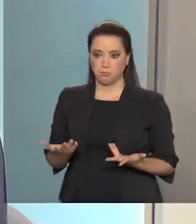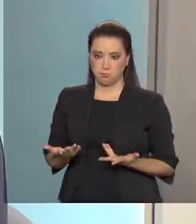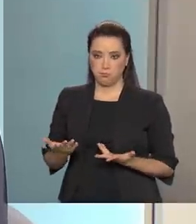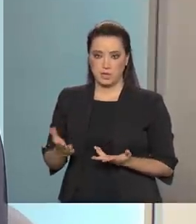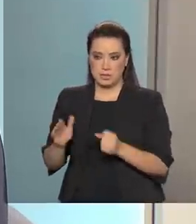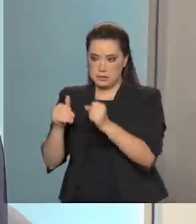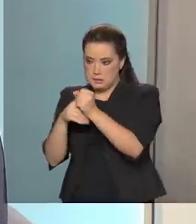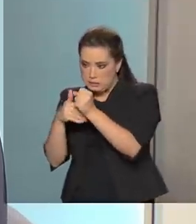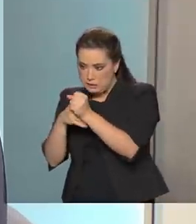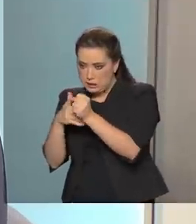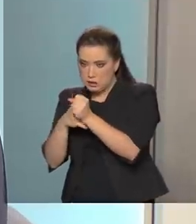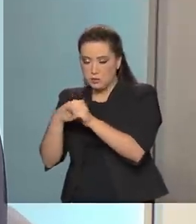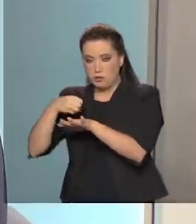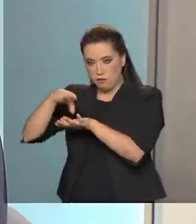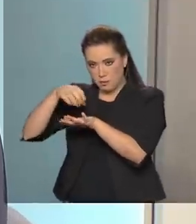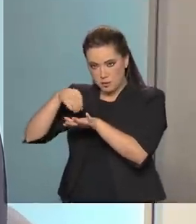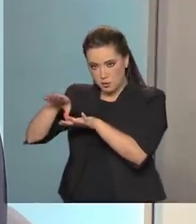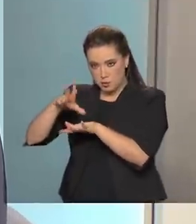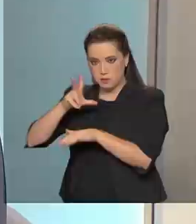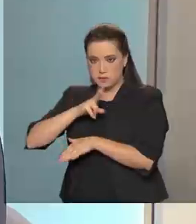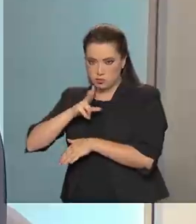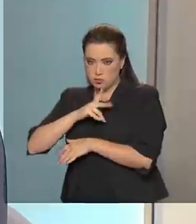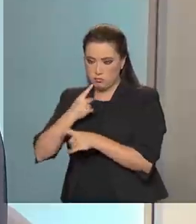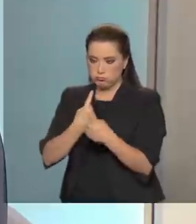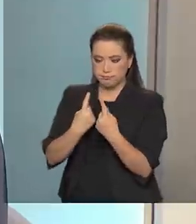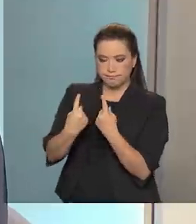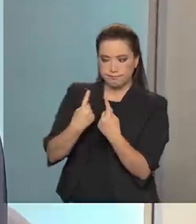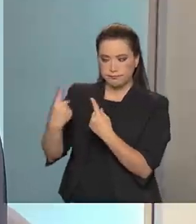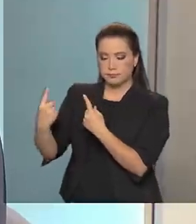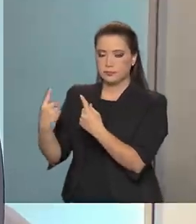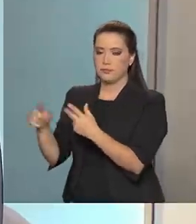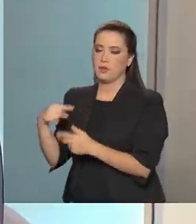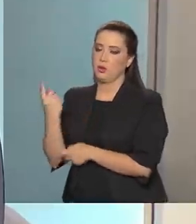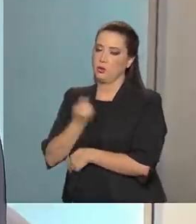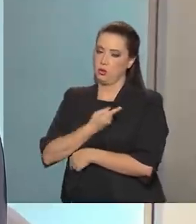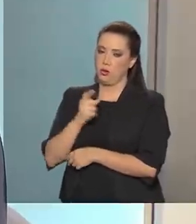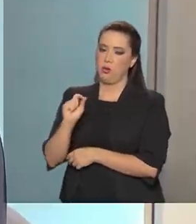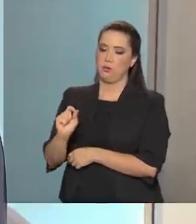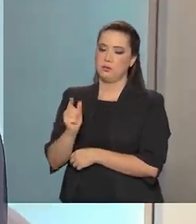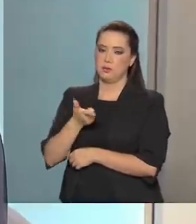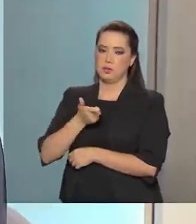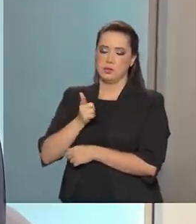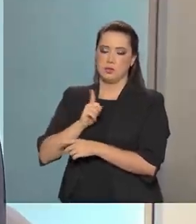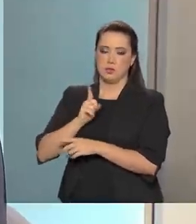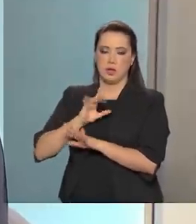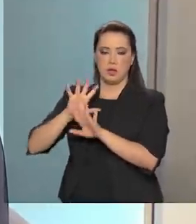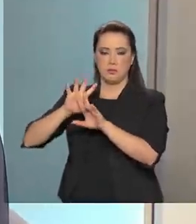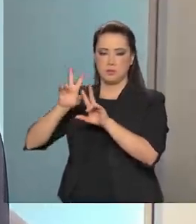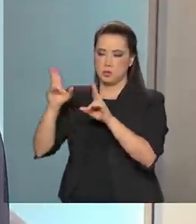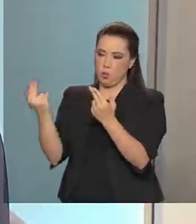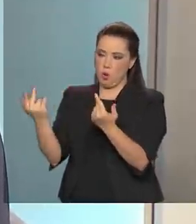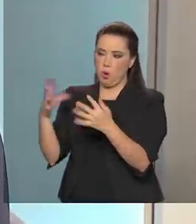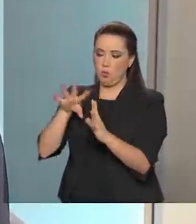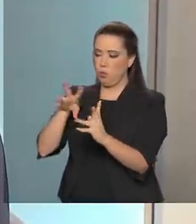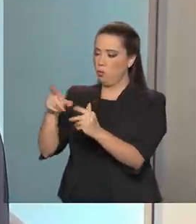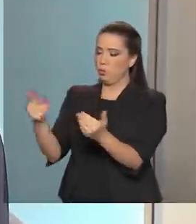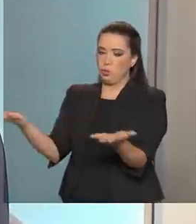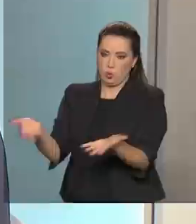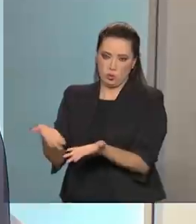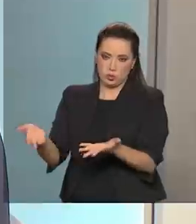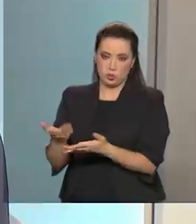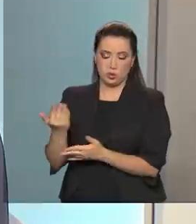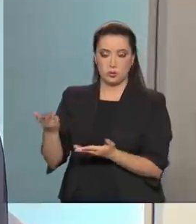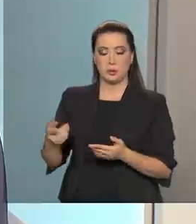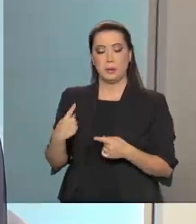do titular. Nós nos inserimos ao contexto mundial. Hoje,